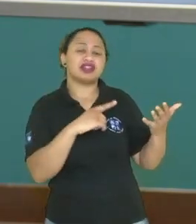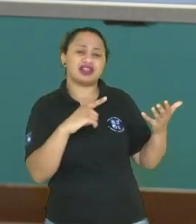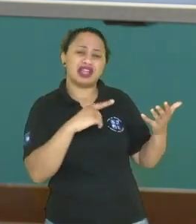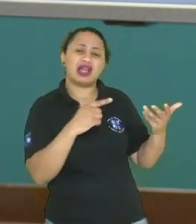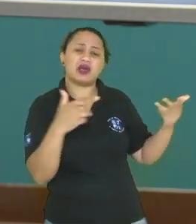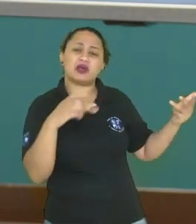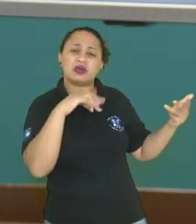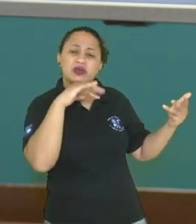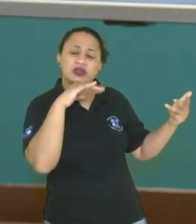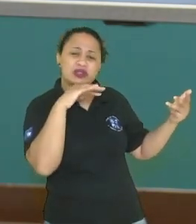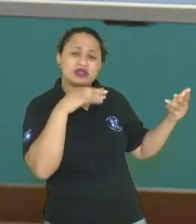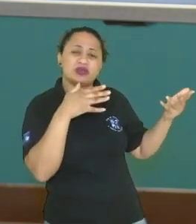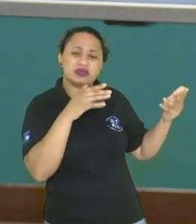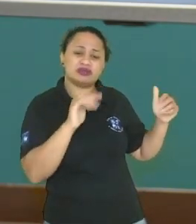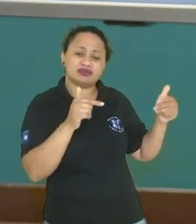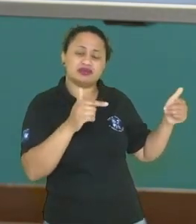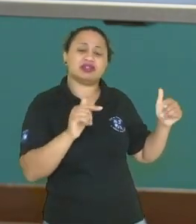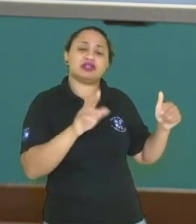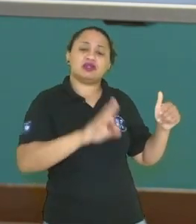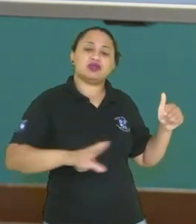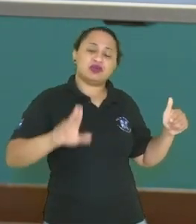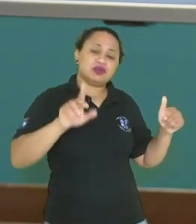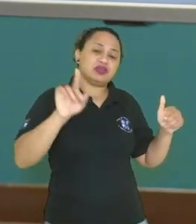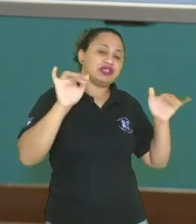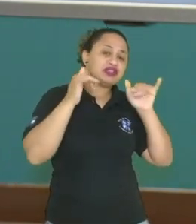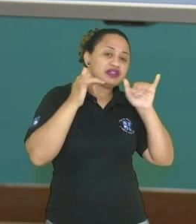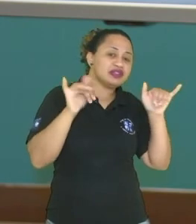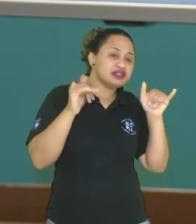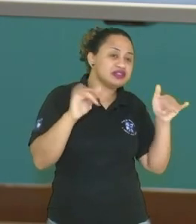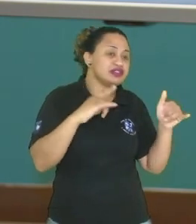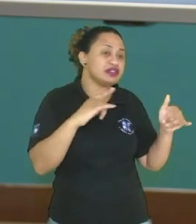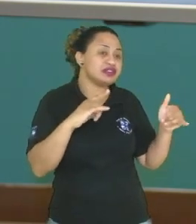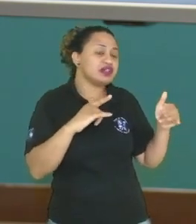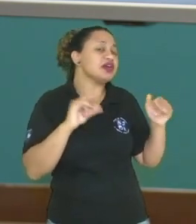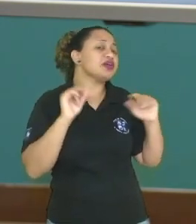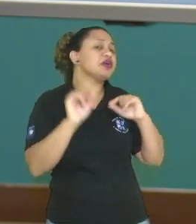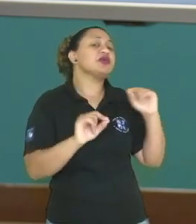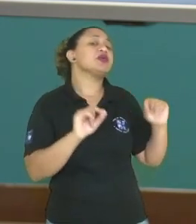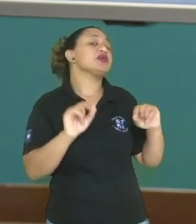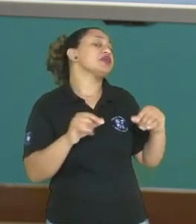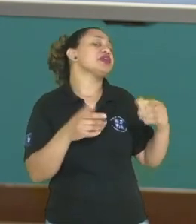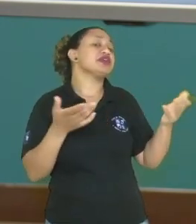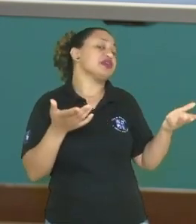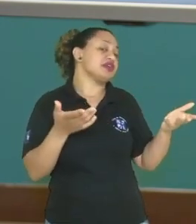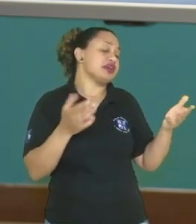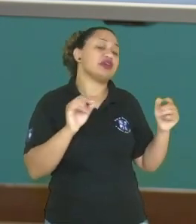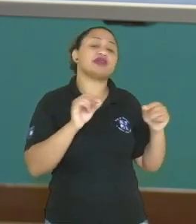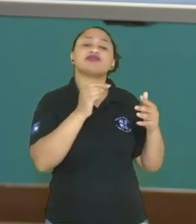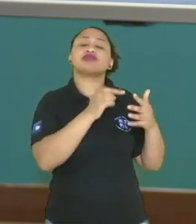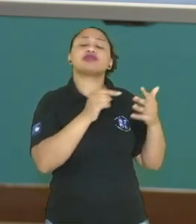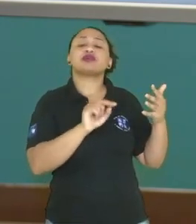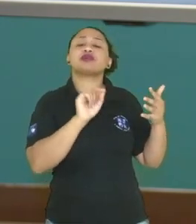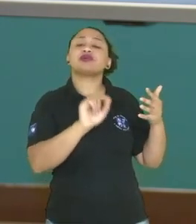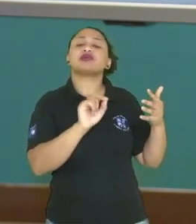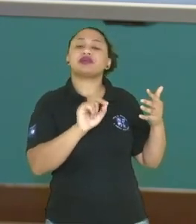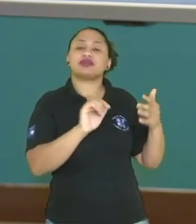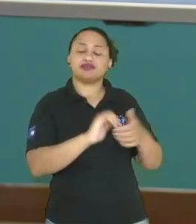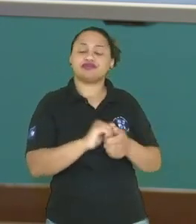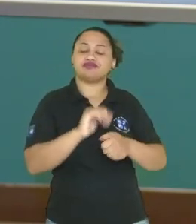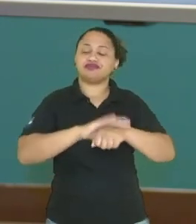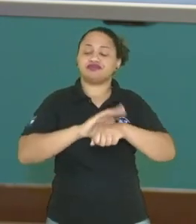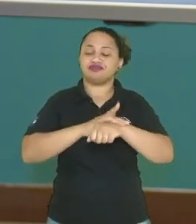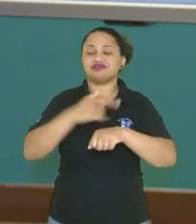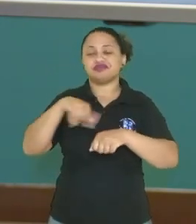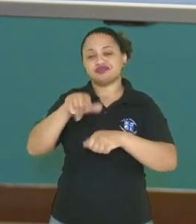desvantagens do uso dessa energia? Quais seriam elas? Quais seriam essas desvantagens? Tá, vou dar um